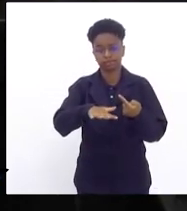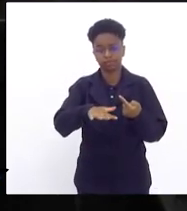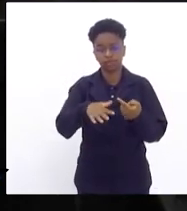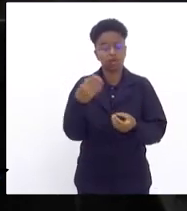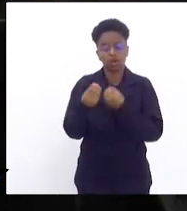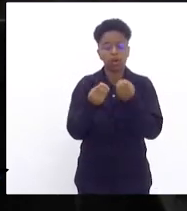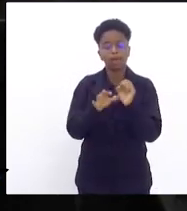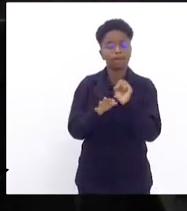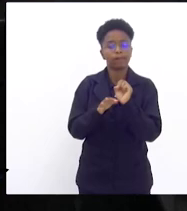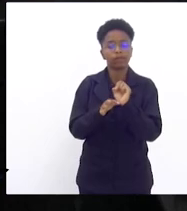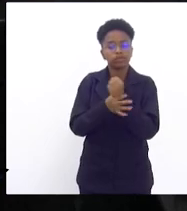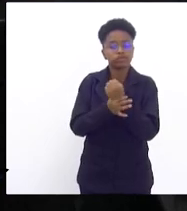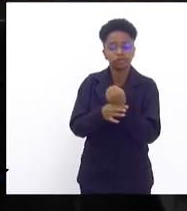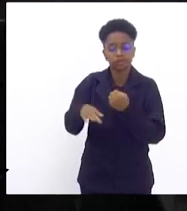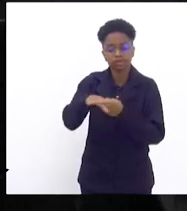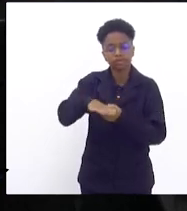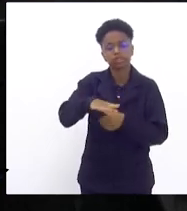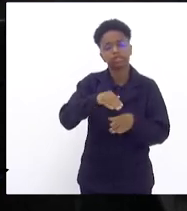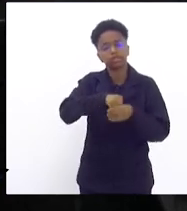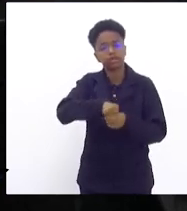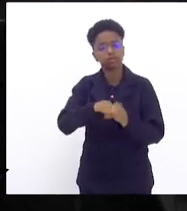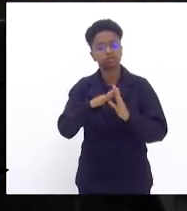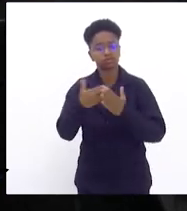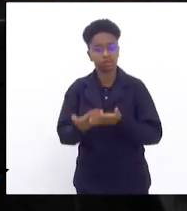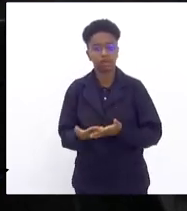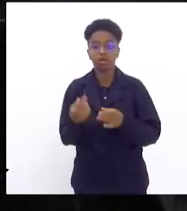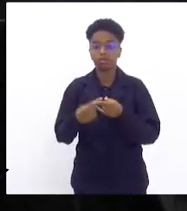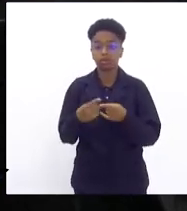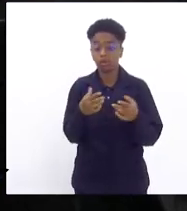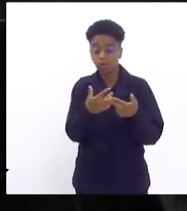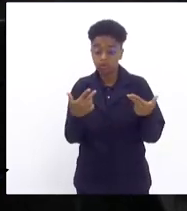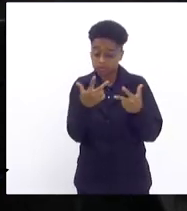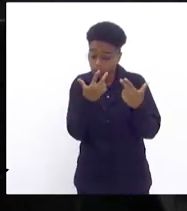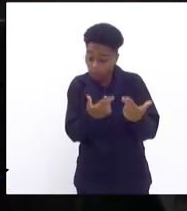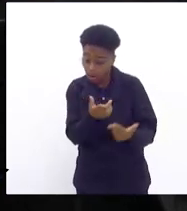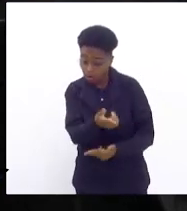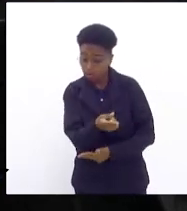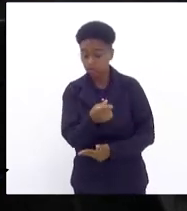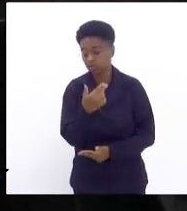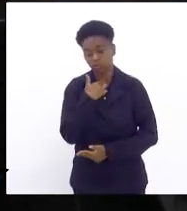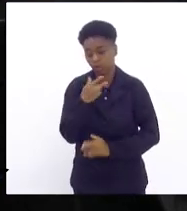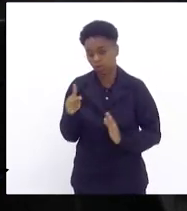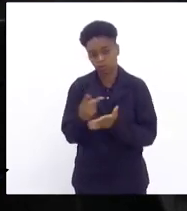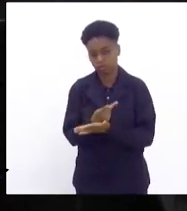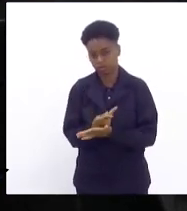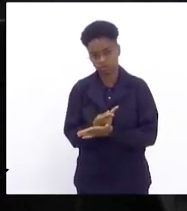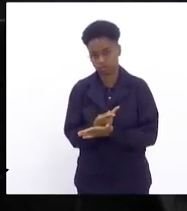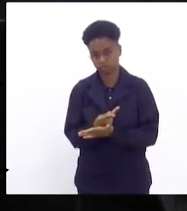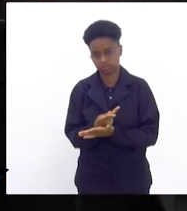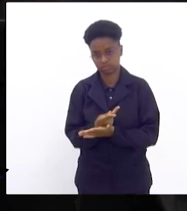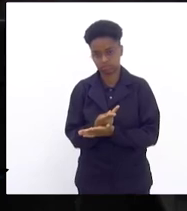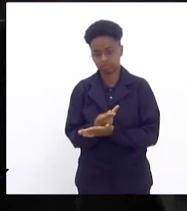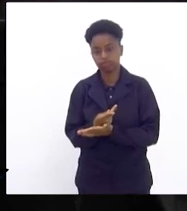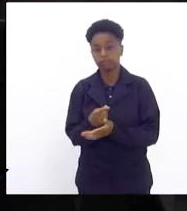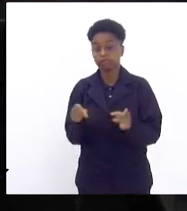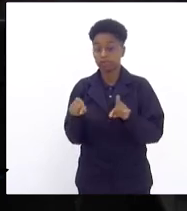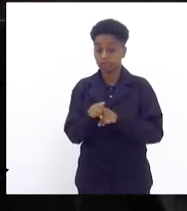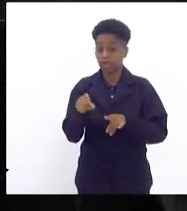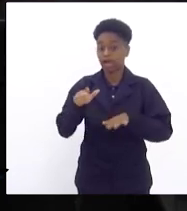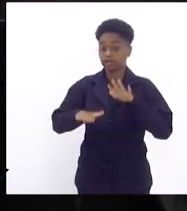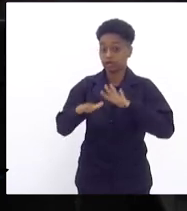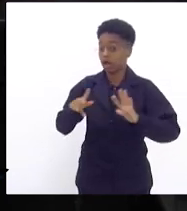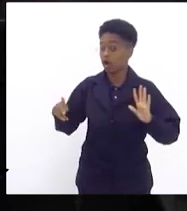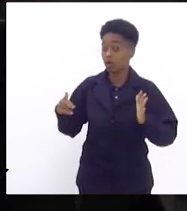unidades, para que fatos como esse não aconteçam. E muitas das vezes eles